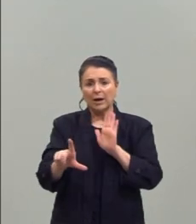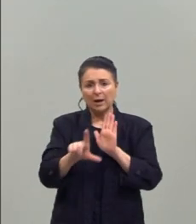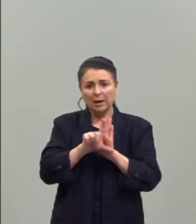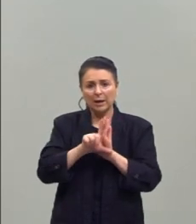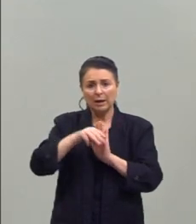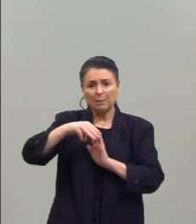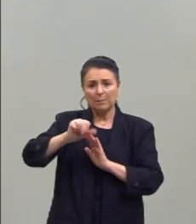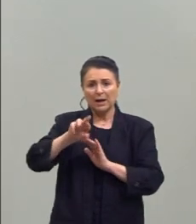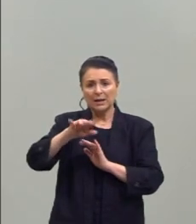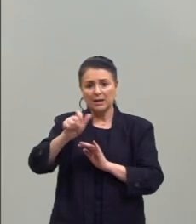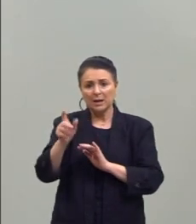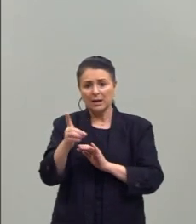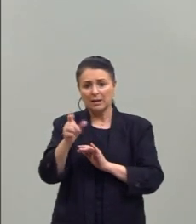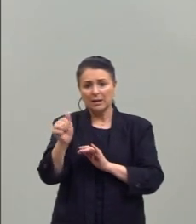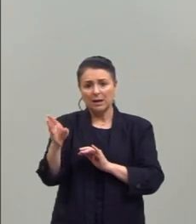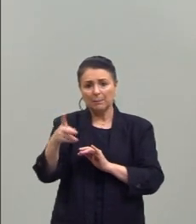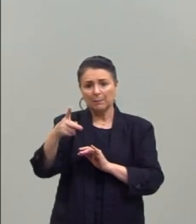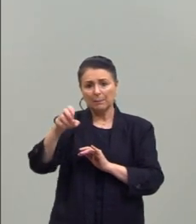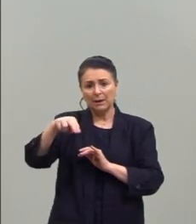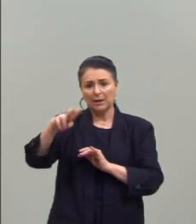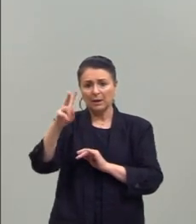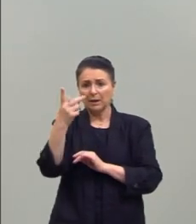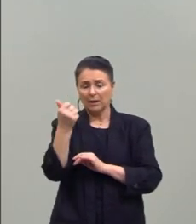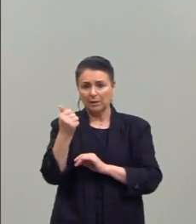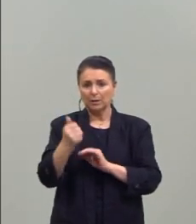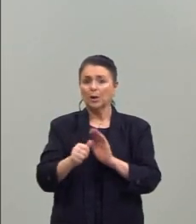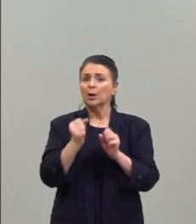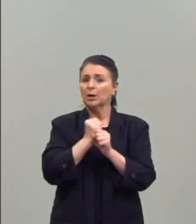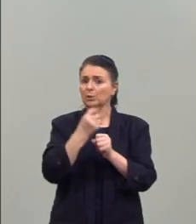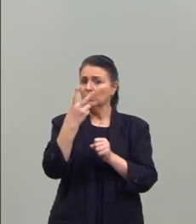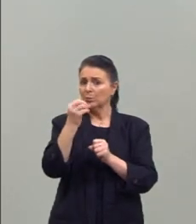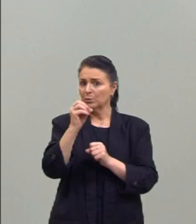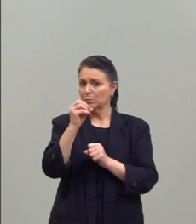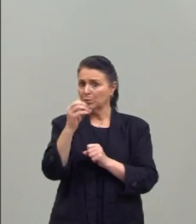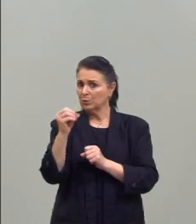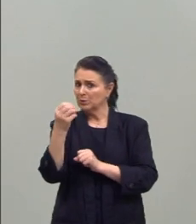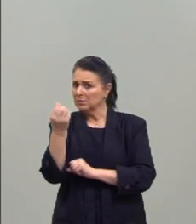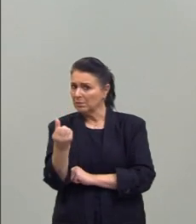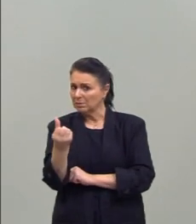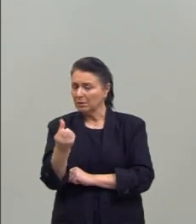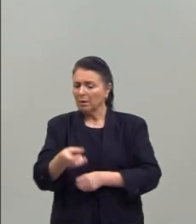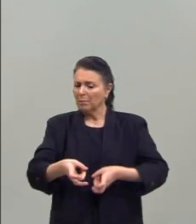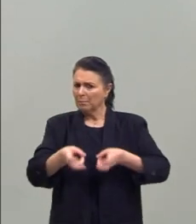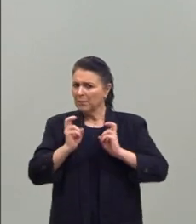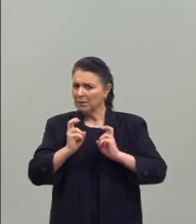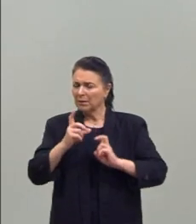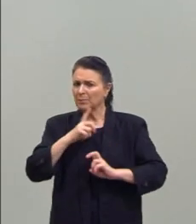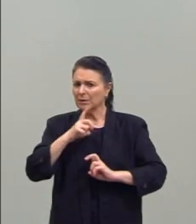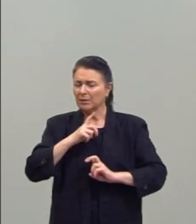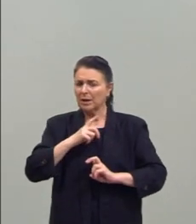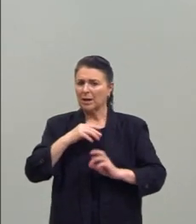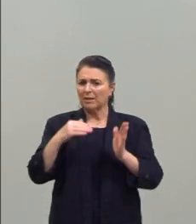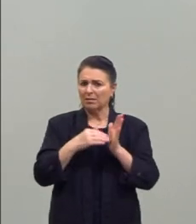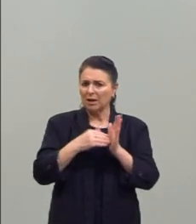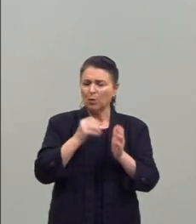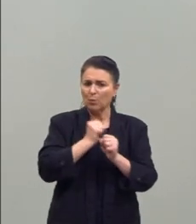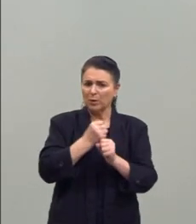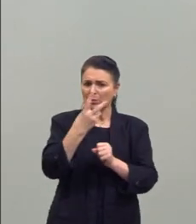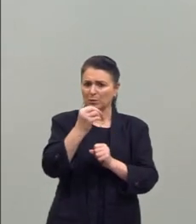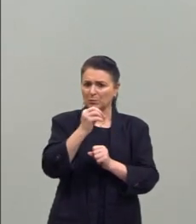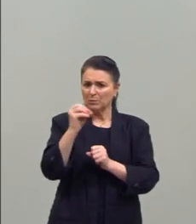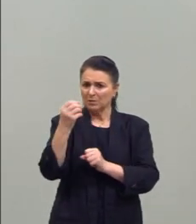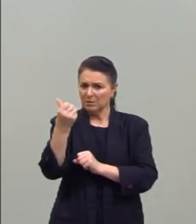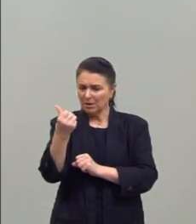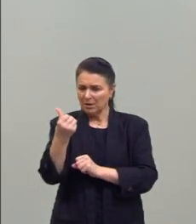Penha, que é de 2006. Então, falando desse contexto também, vamos perceber como até 2006 as